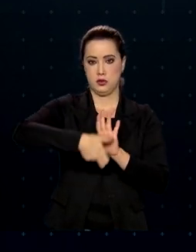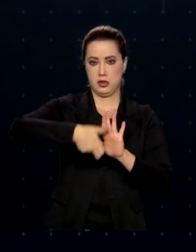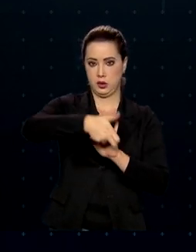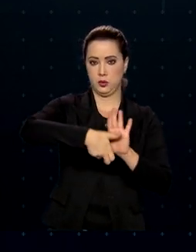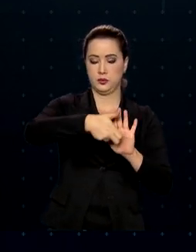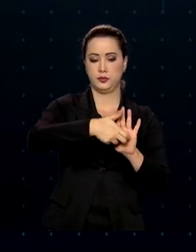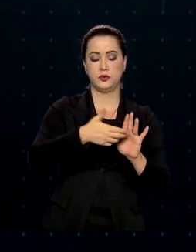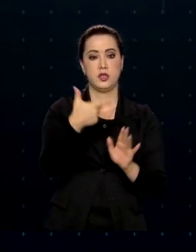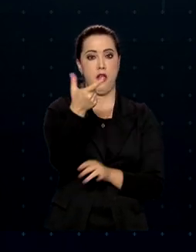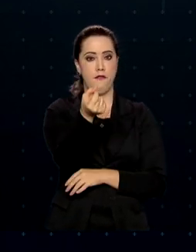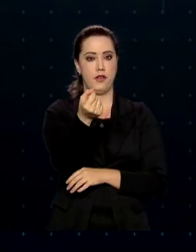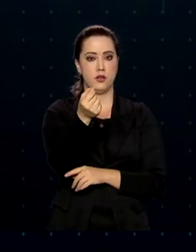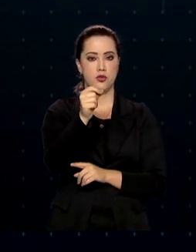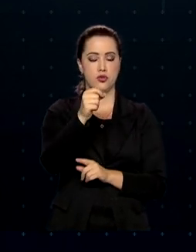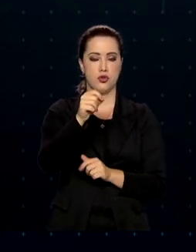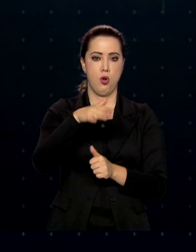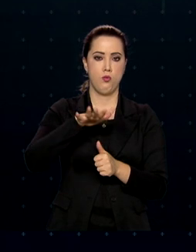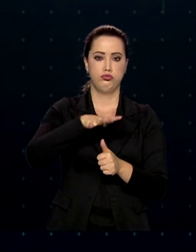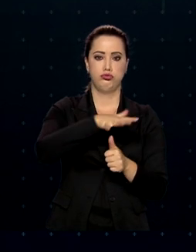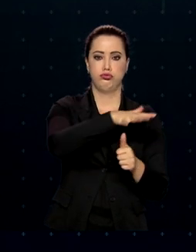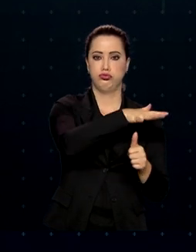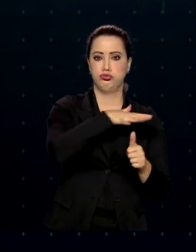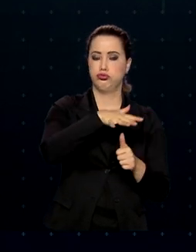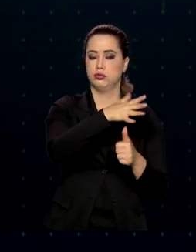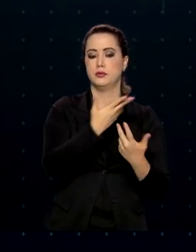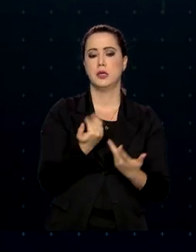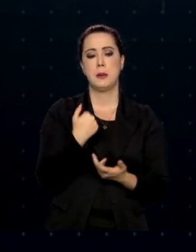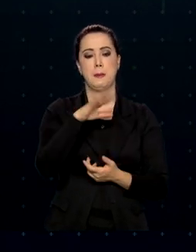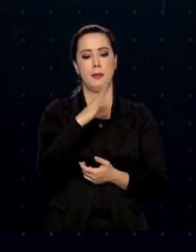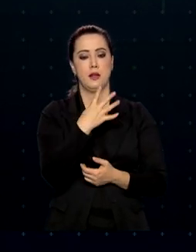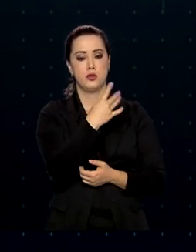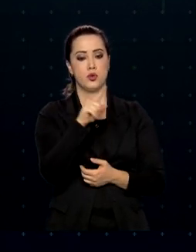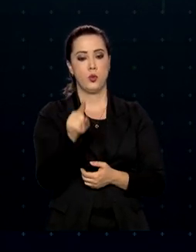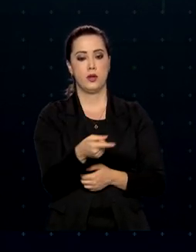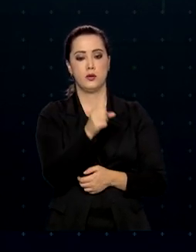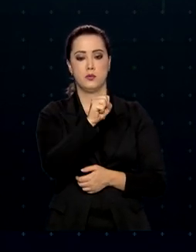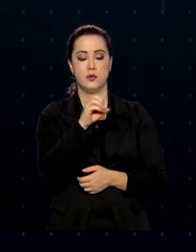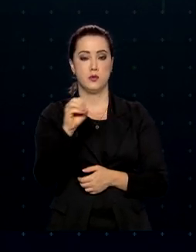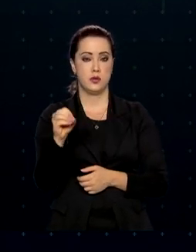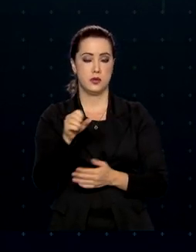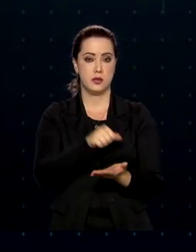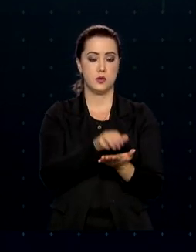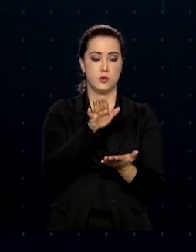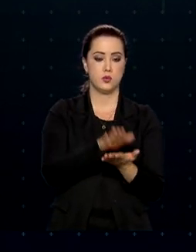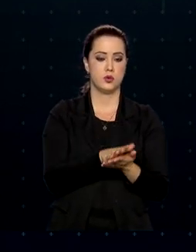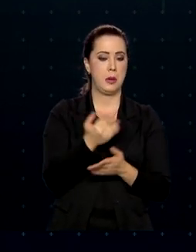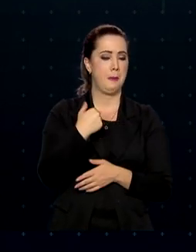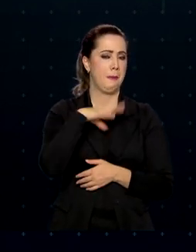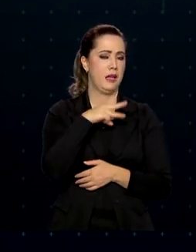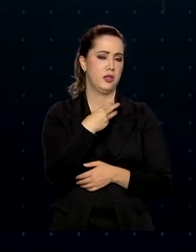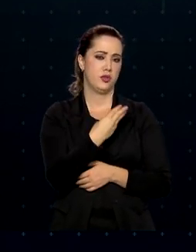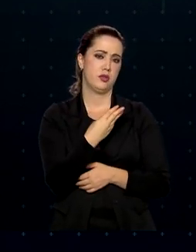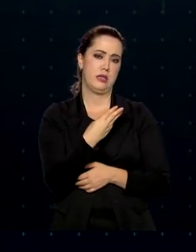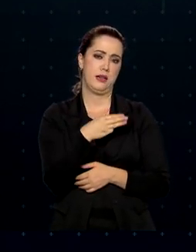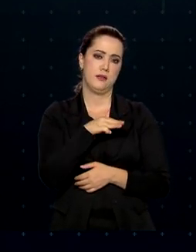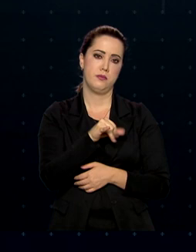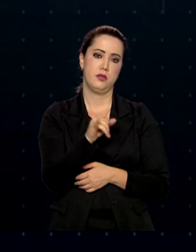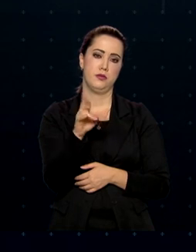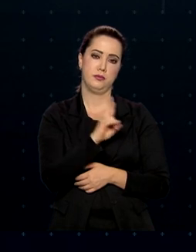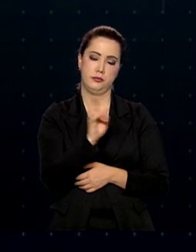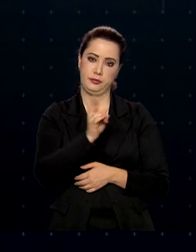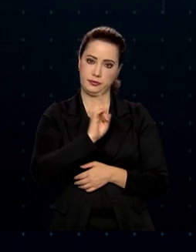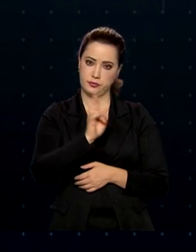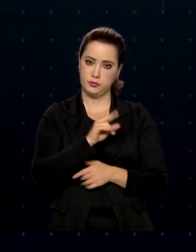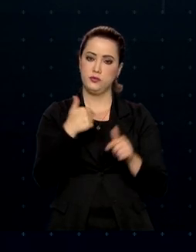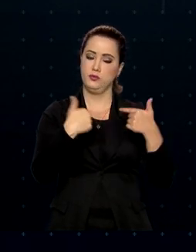Foram aplicadas mais de 4.800 multas, totalizando o valor de mais de 3 bilhões de reais. E o